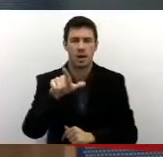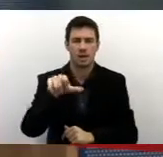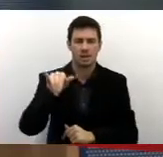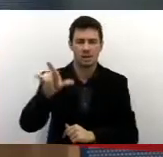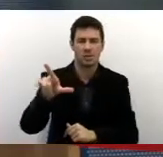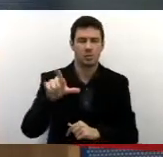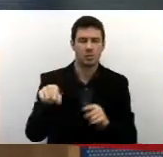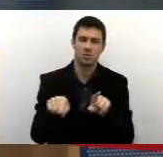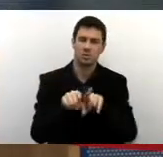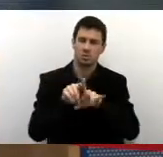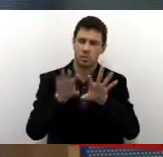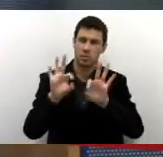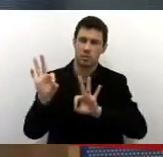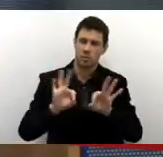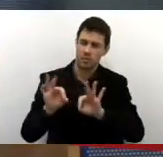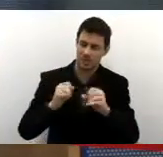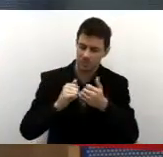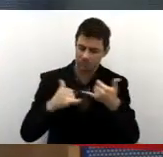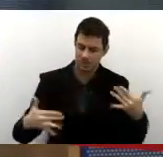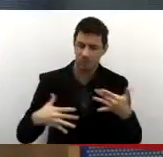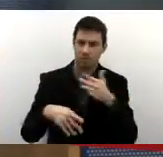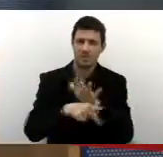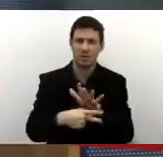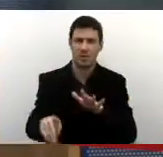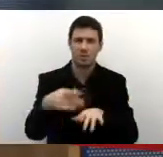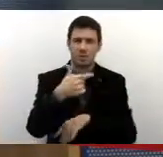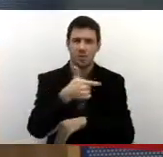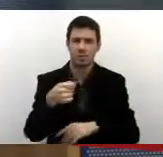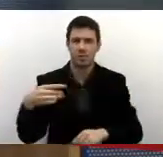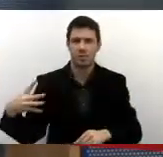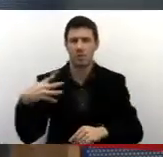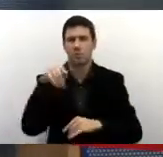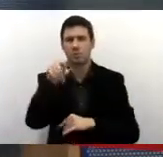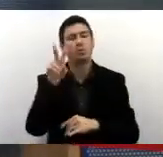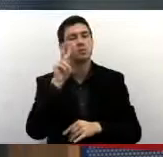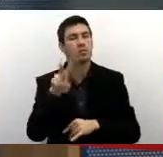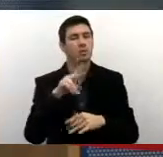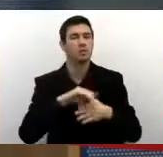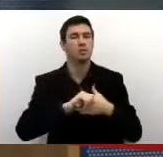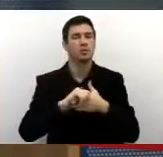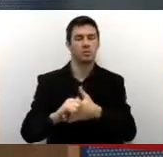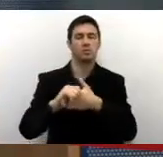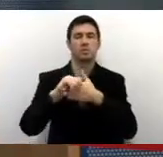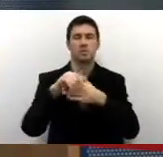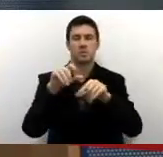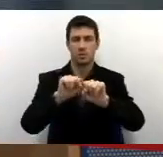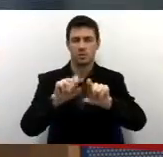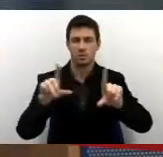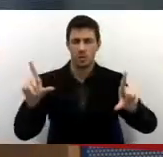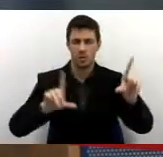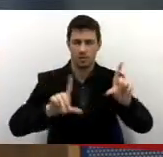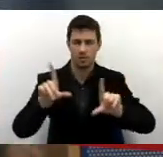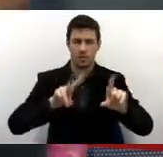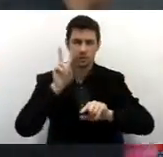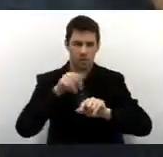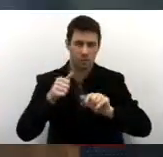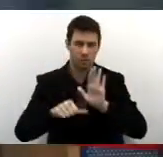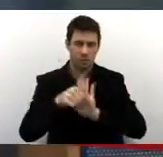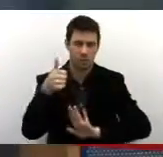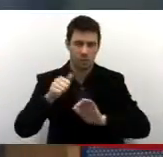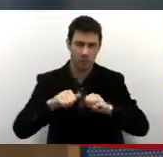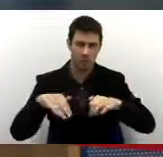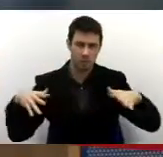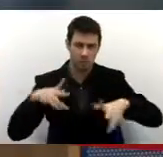planejamentos também para a secretaria para 2014. Você que está acompanhando a nossa transmissão, viu aí a primeira audiência pública,